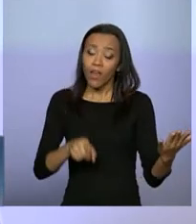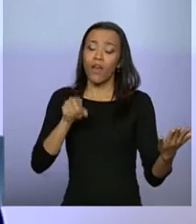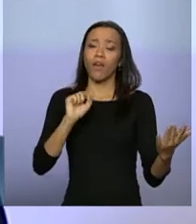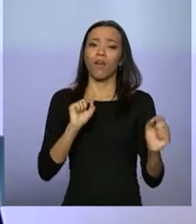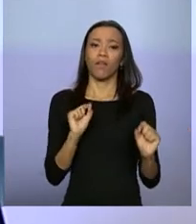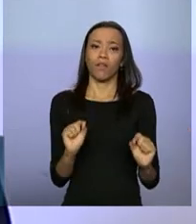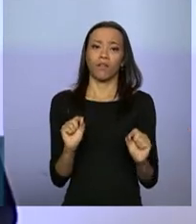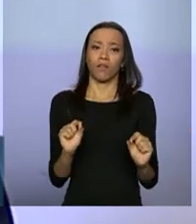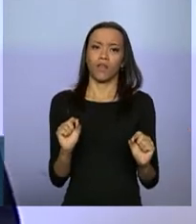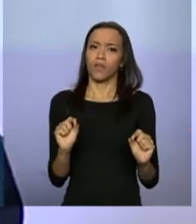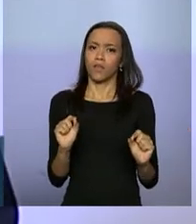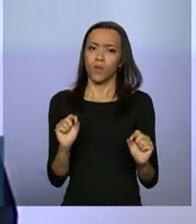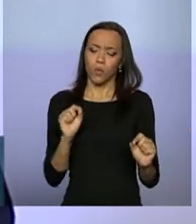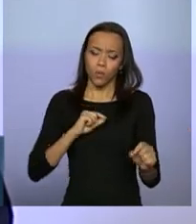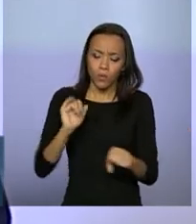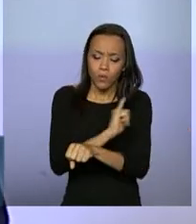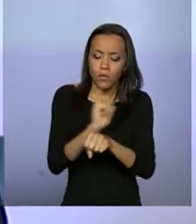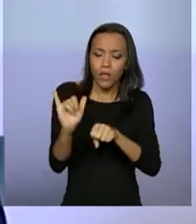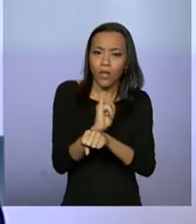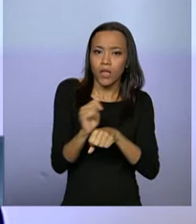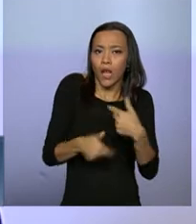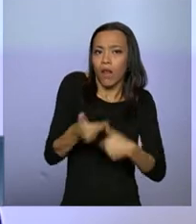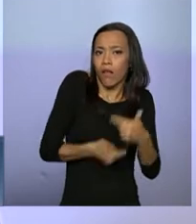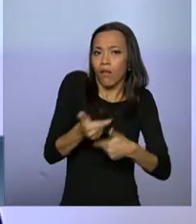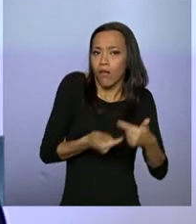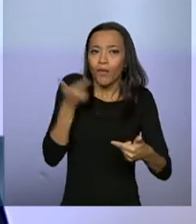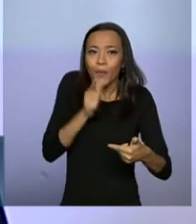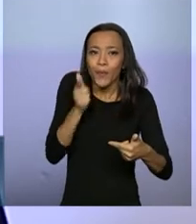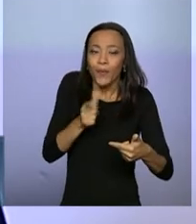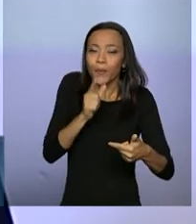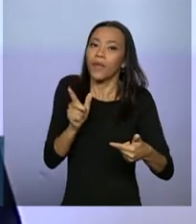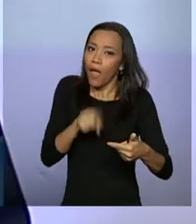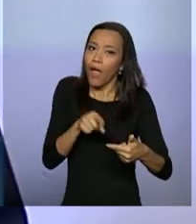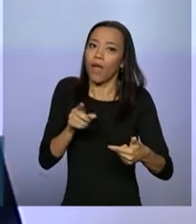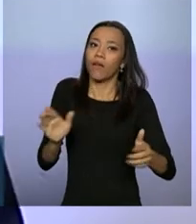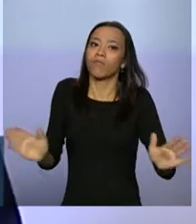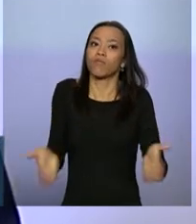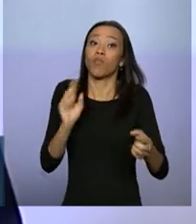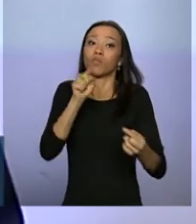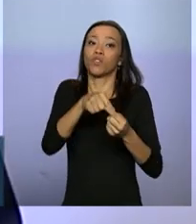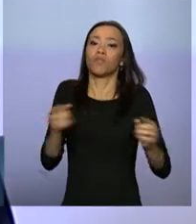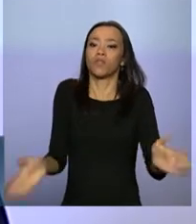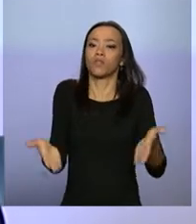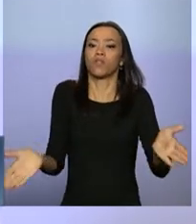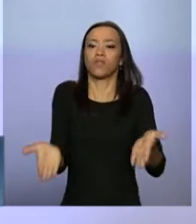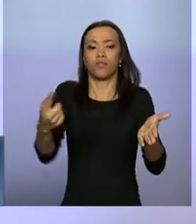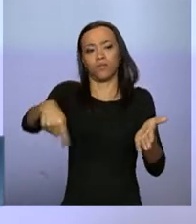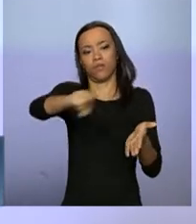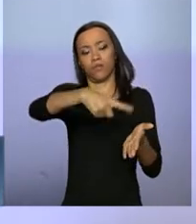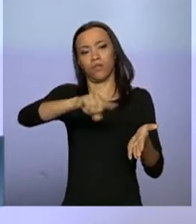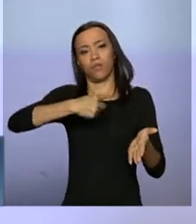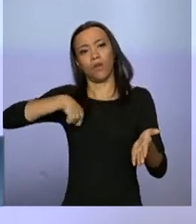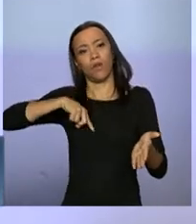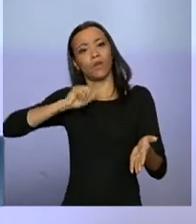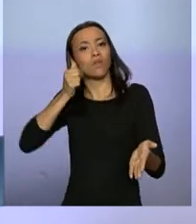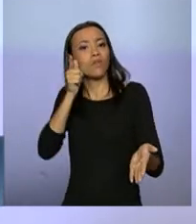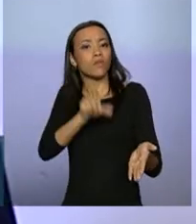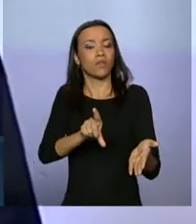estímulo a que a gente se dedique cada vez mais a essa ação, para que nós possamos